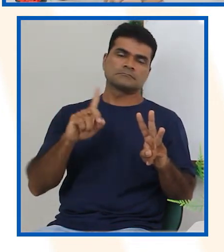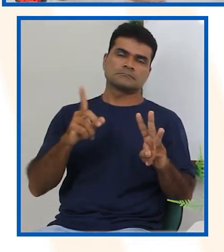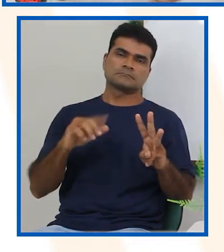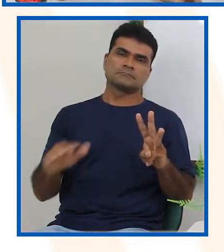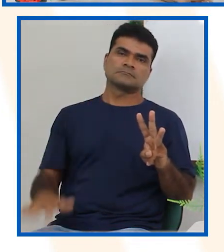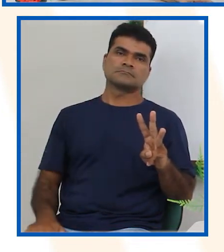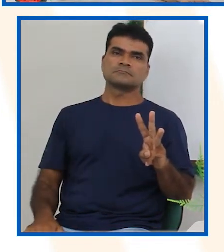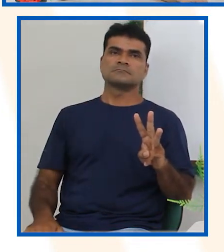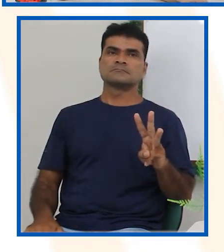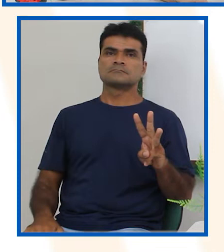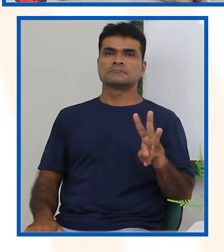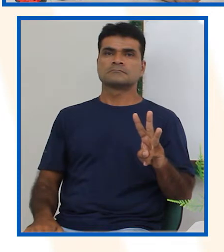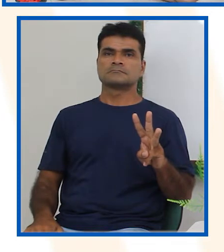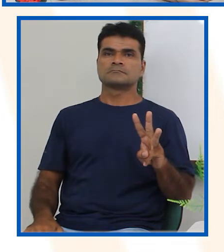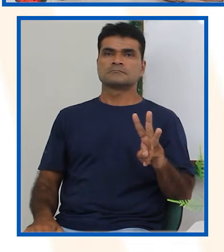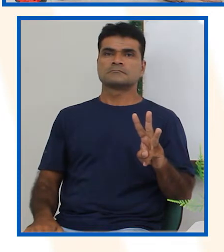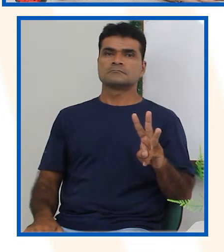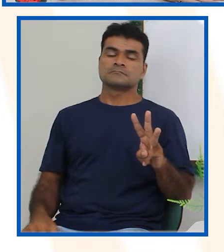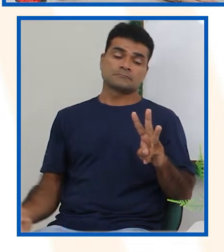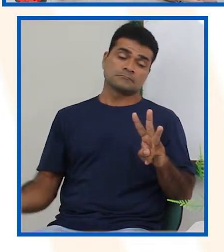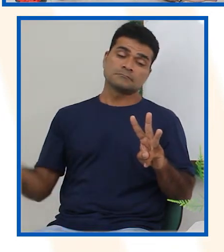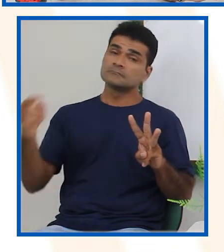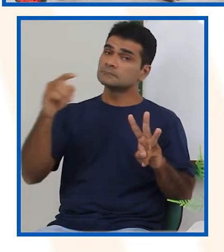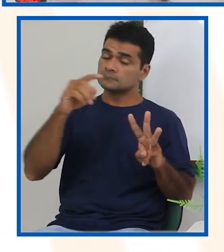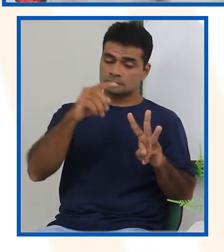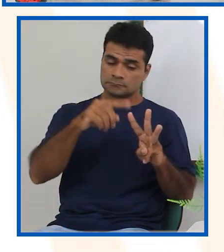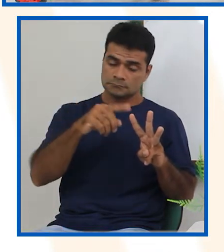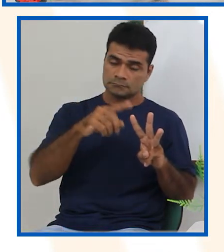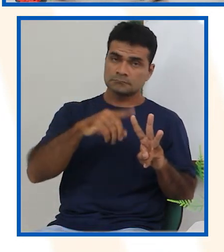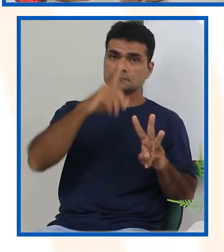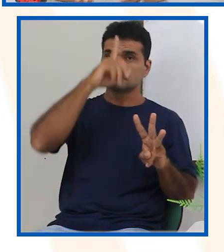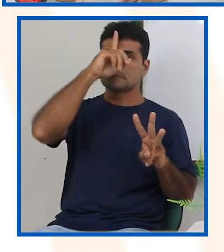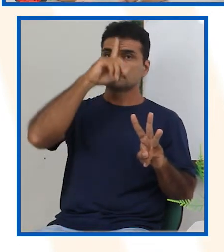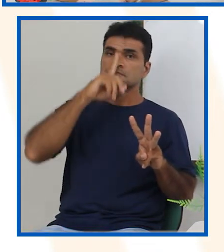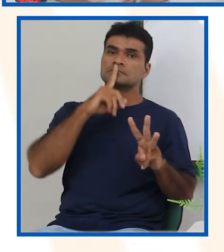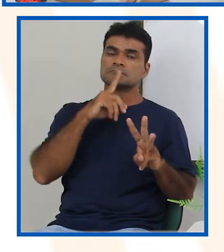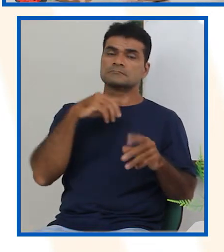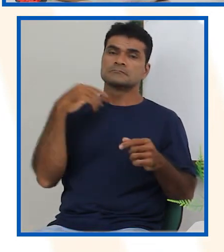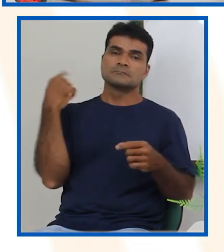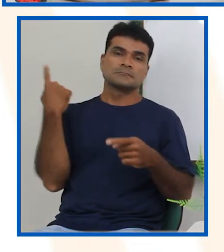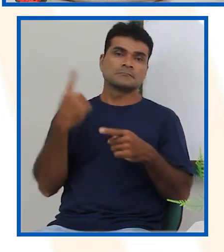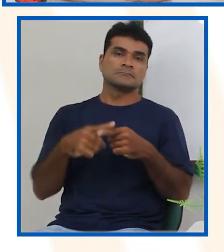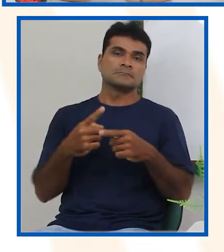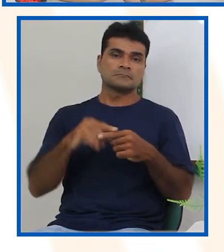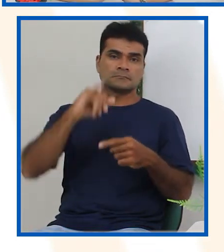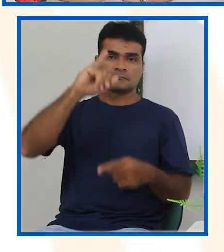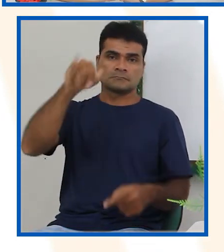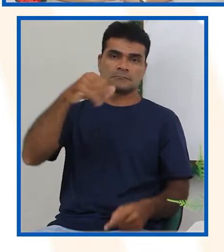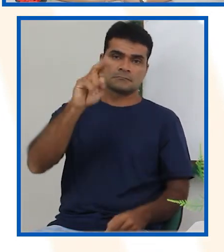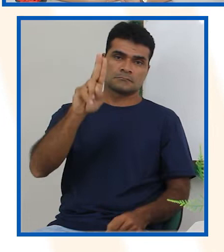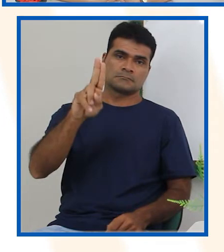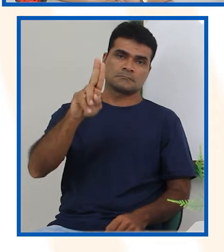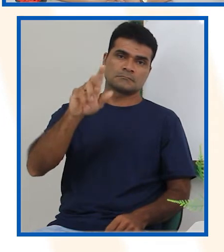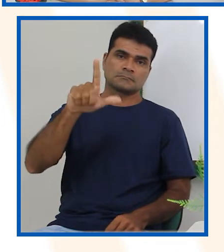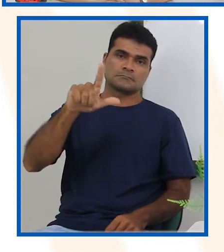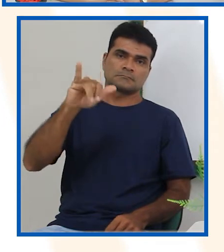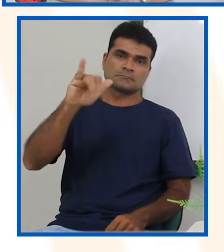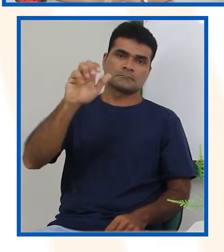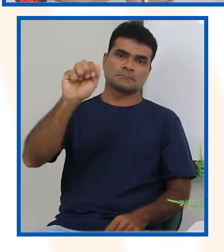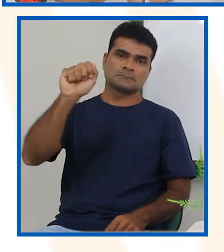Qual é? O amarelo. Não é se ela não comprou nenhum carro amarelo. Como é que o Rodrigo vai ganhar amarelo?